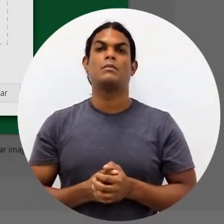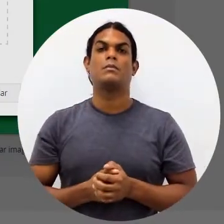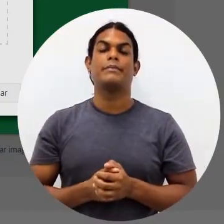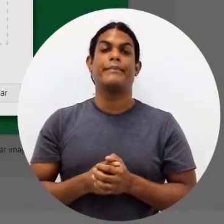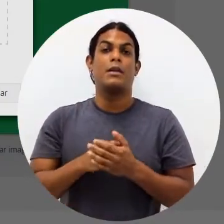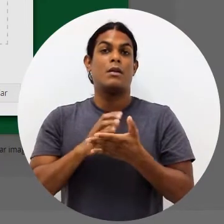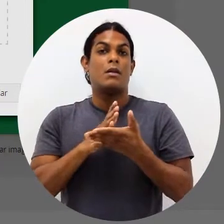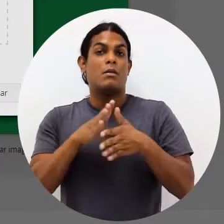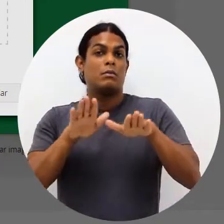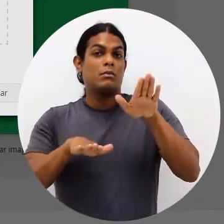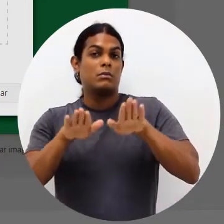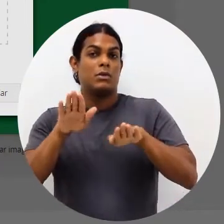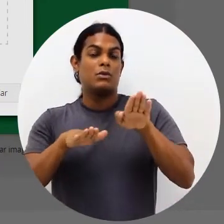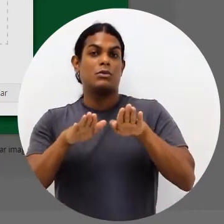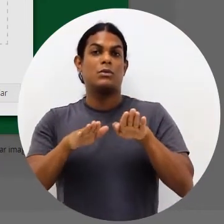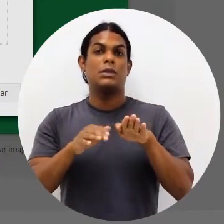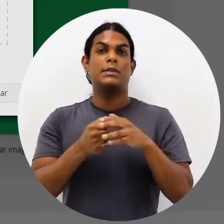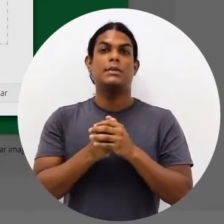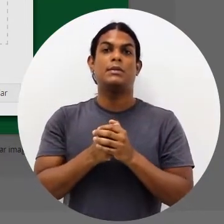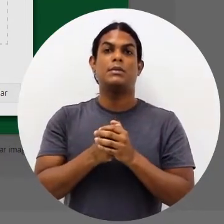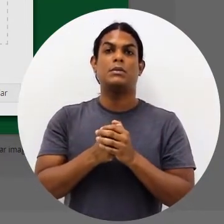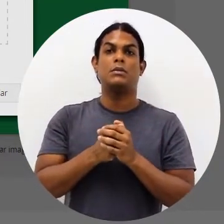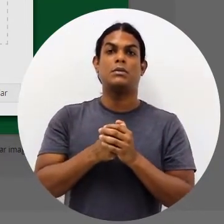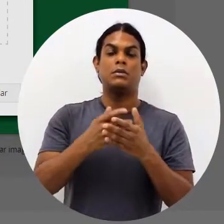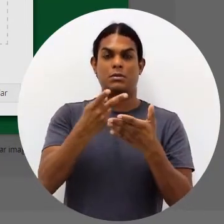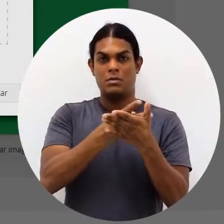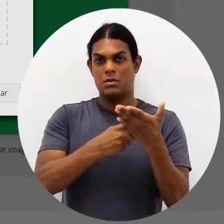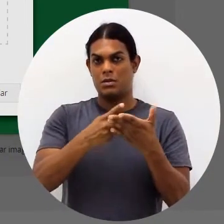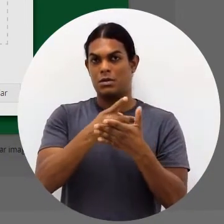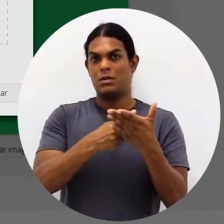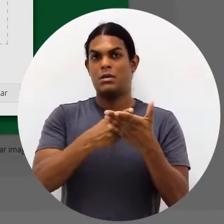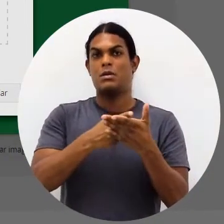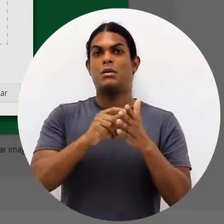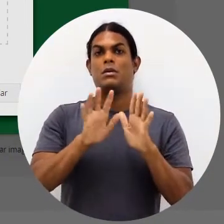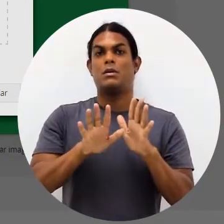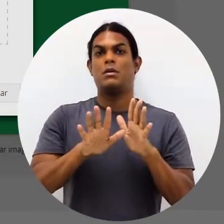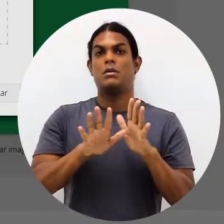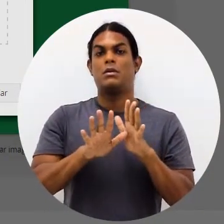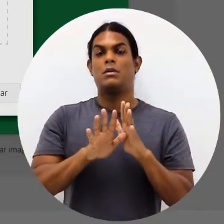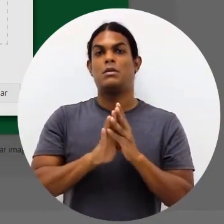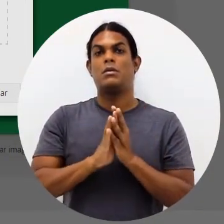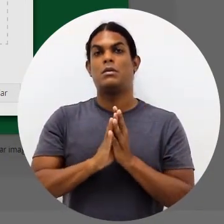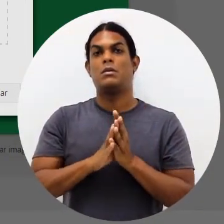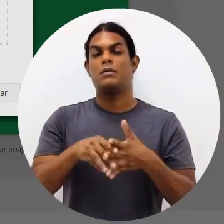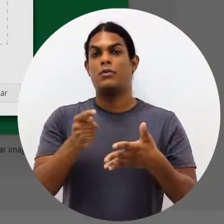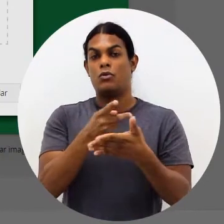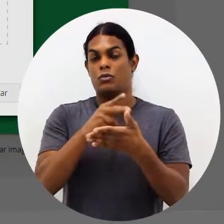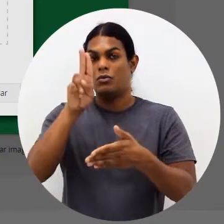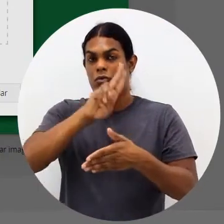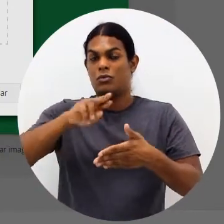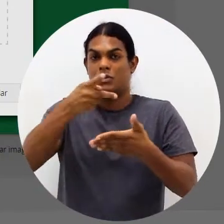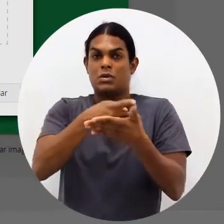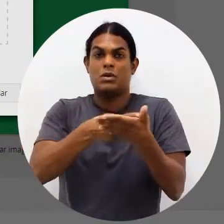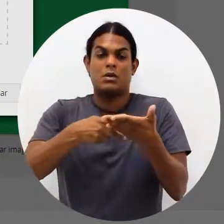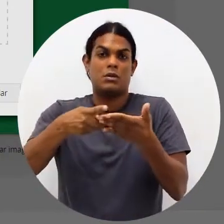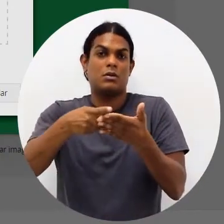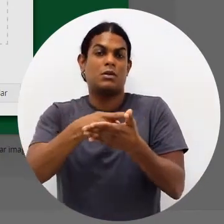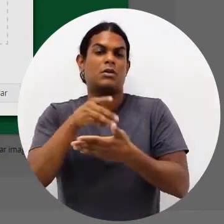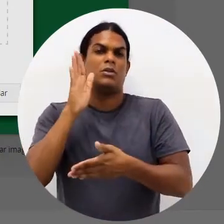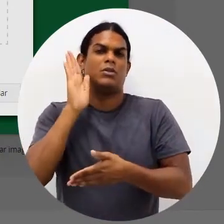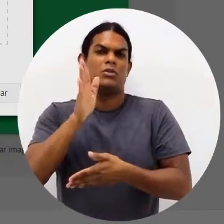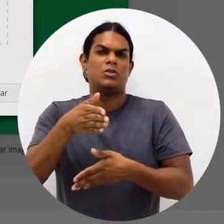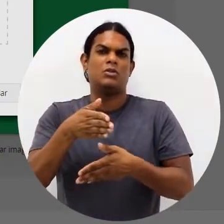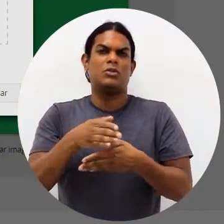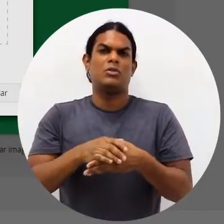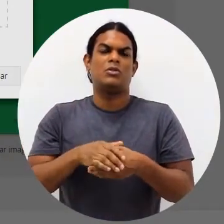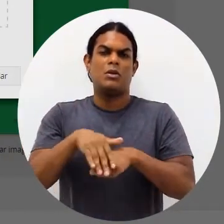Então, para algumas imagens eu tenho aqui. Vamos lá. Eu coloquei algumas imagens daquilo que a gente já discutiu. Eu vou escolher